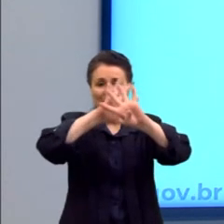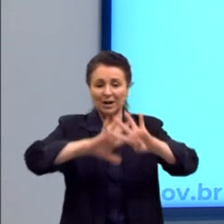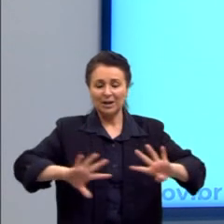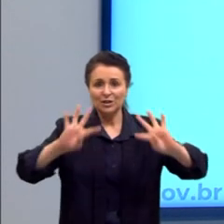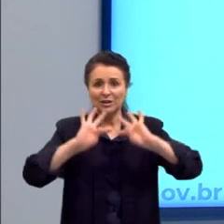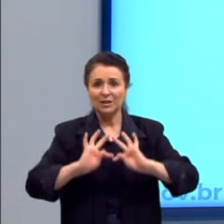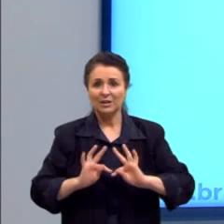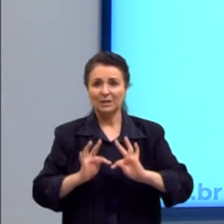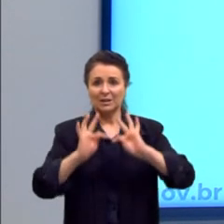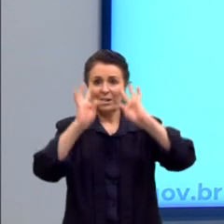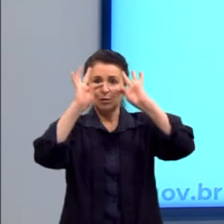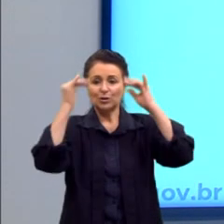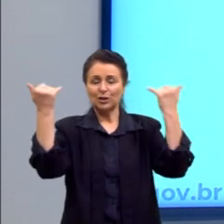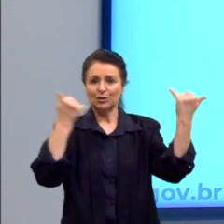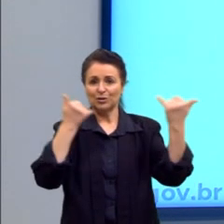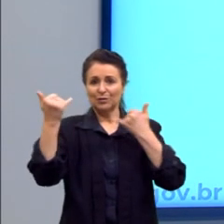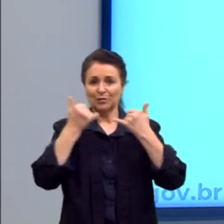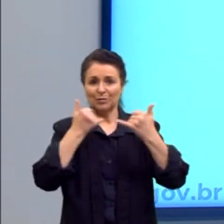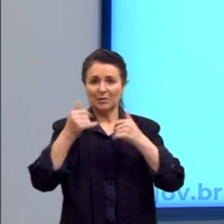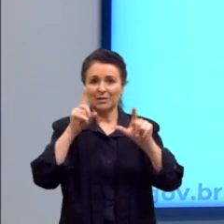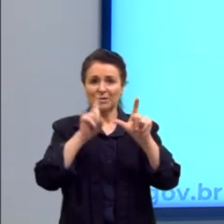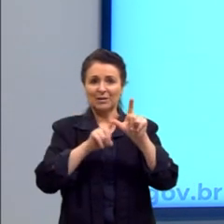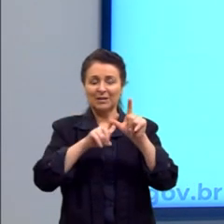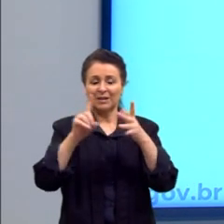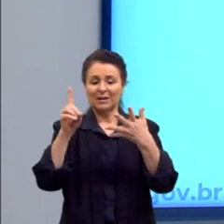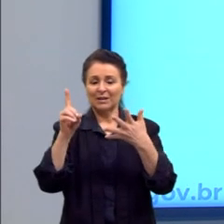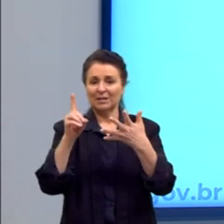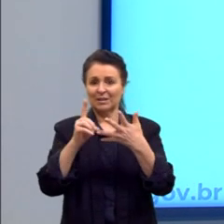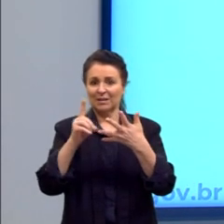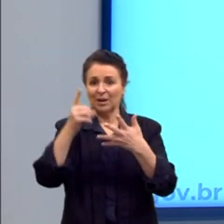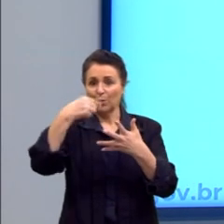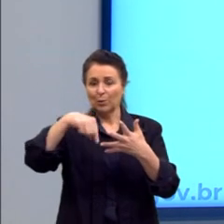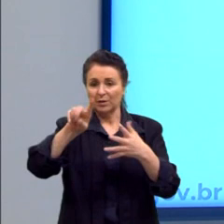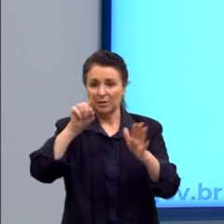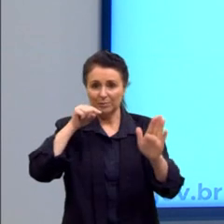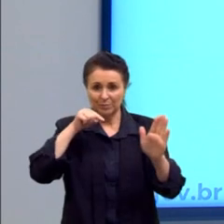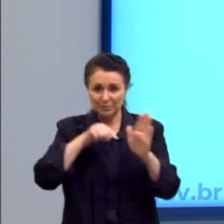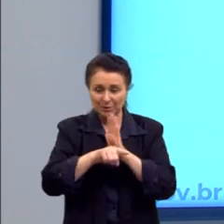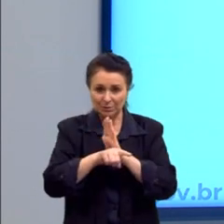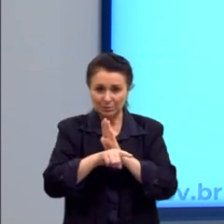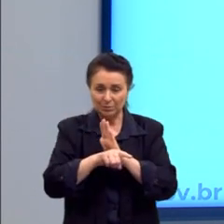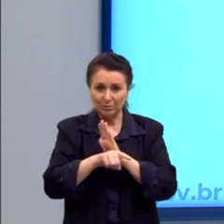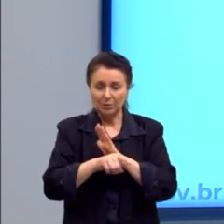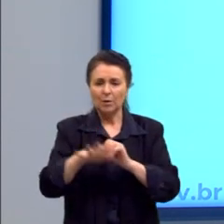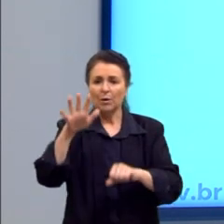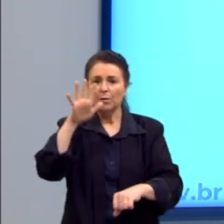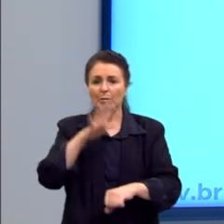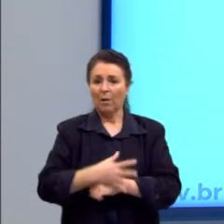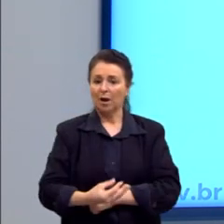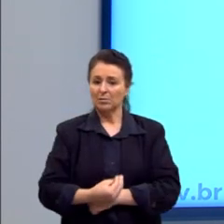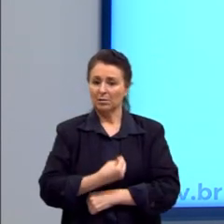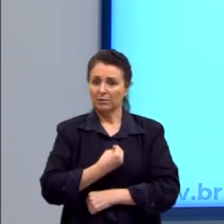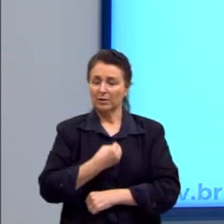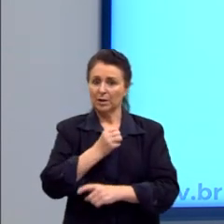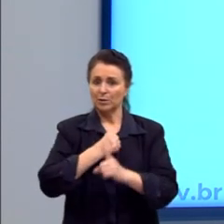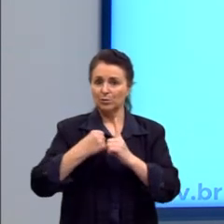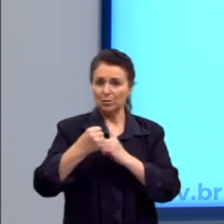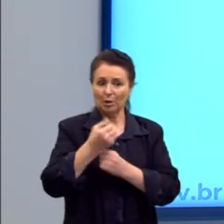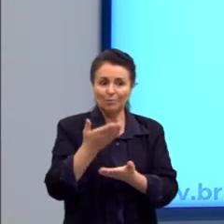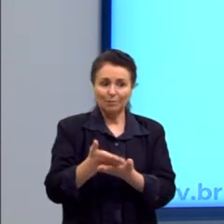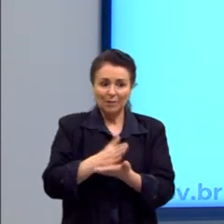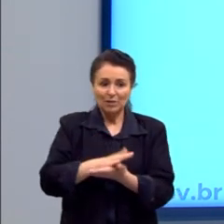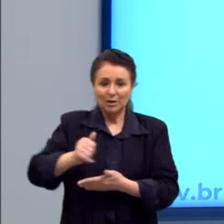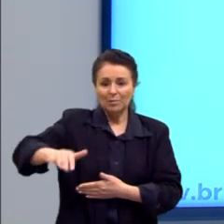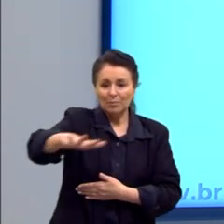e tecnologia de informação, como nós comentamos antes. Outra questão, quanto mais a vida social se torna mediada pelo